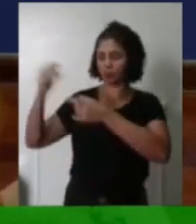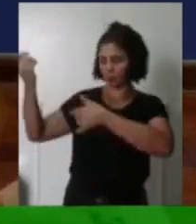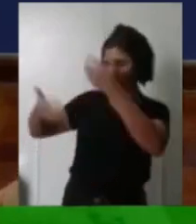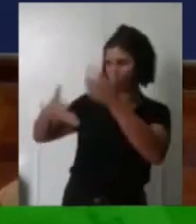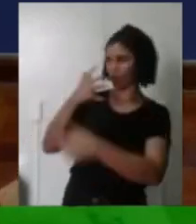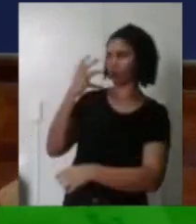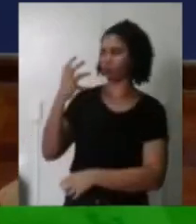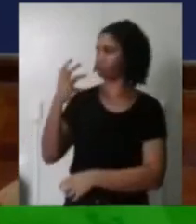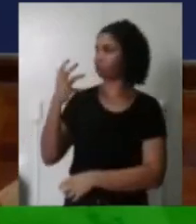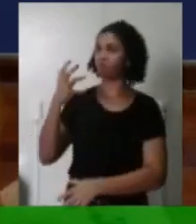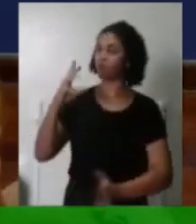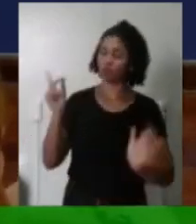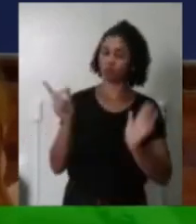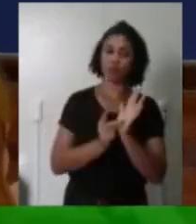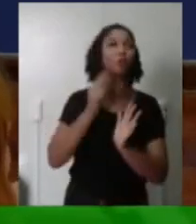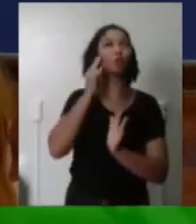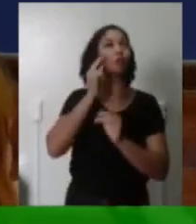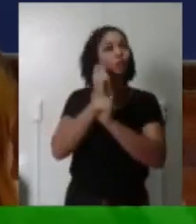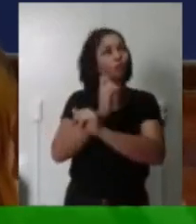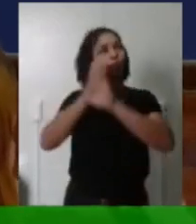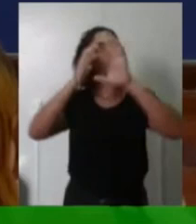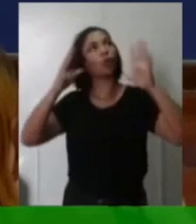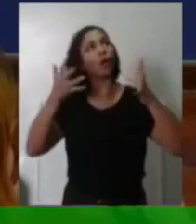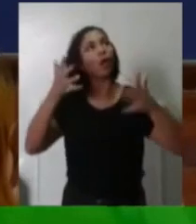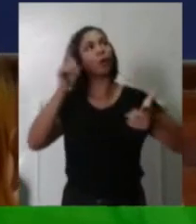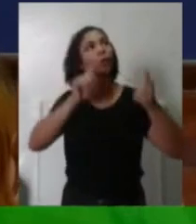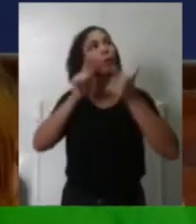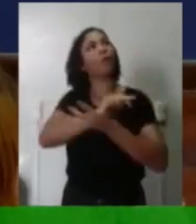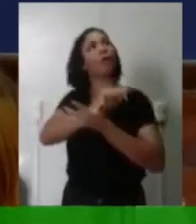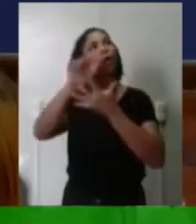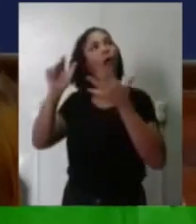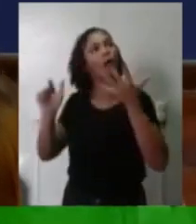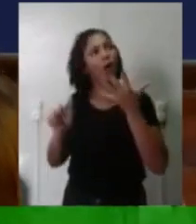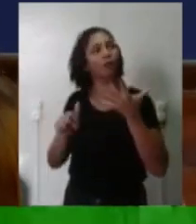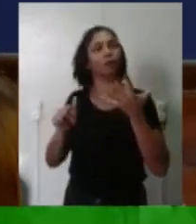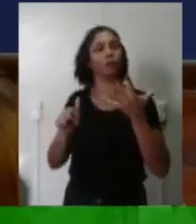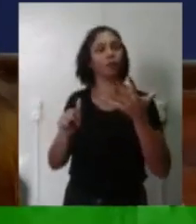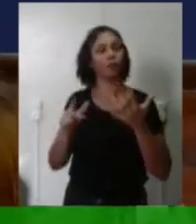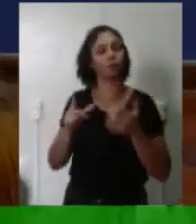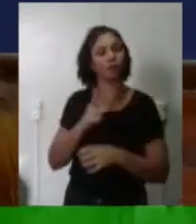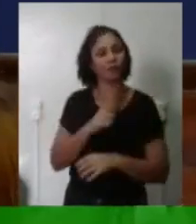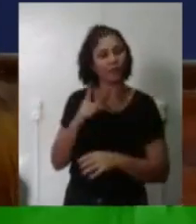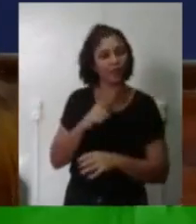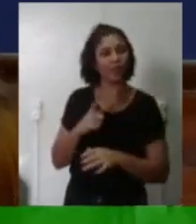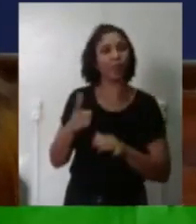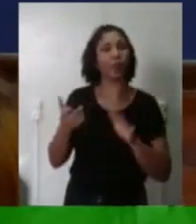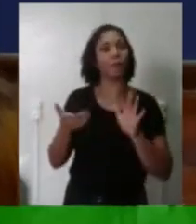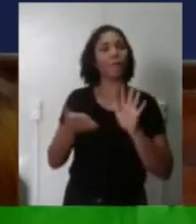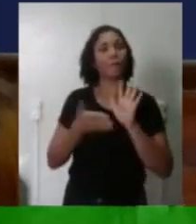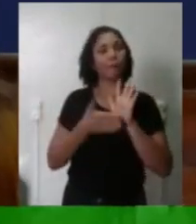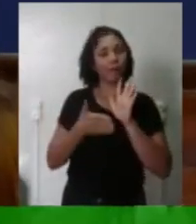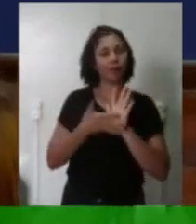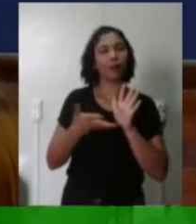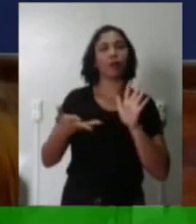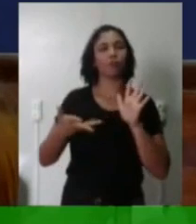gente sonhava muito mais do que isso A gente sonhava por ideais até muito mais generosos